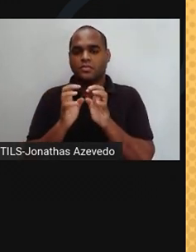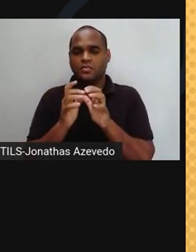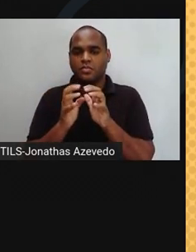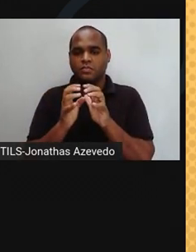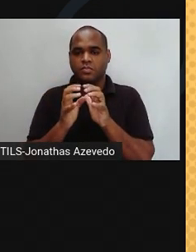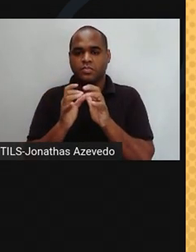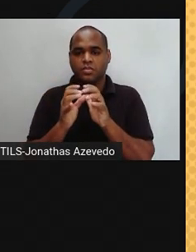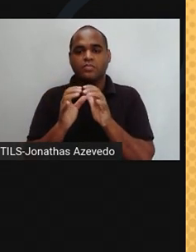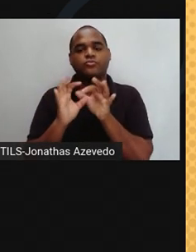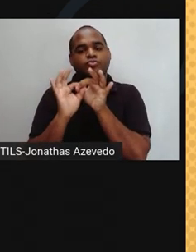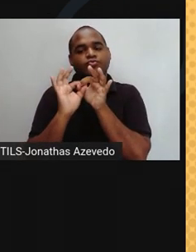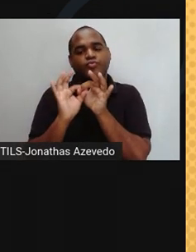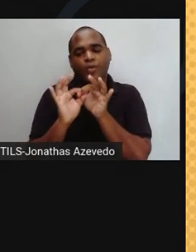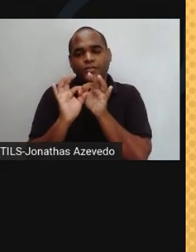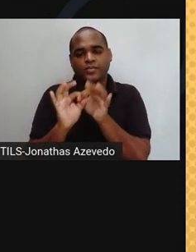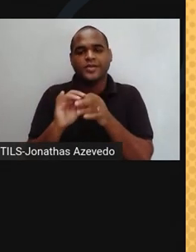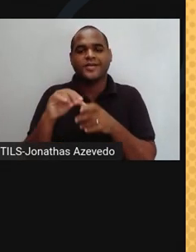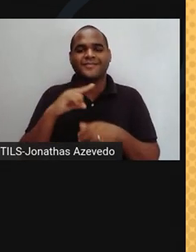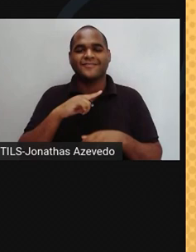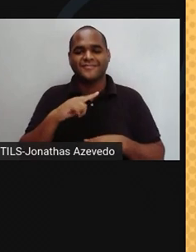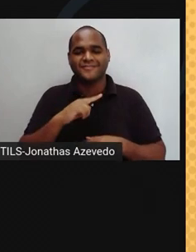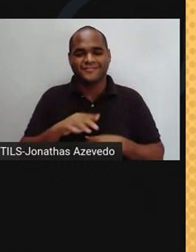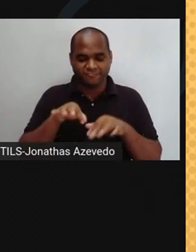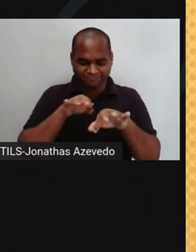organizadas e juntinhas. Está vendo?